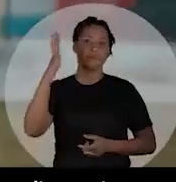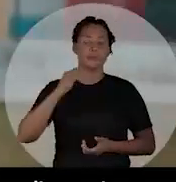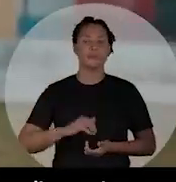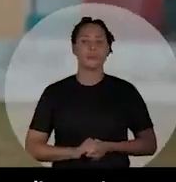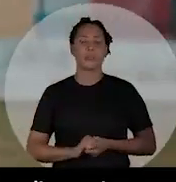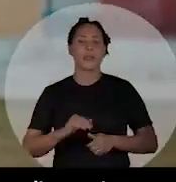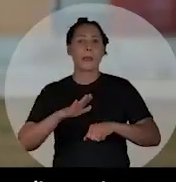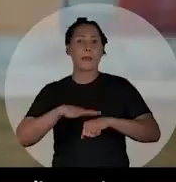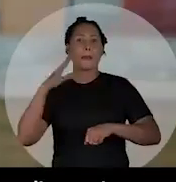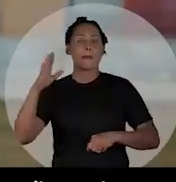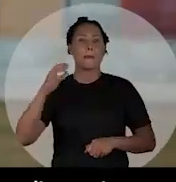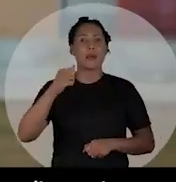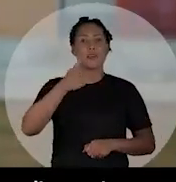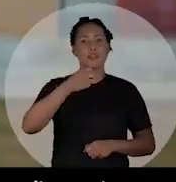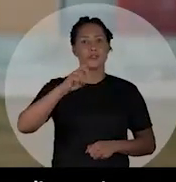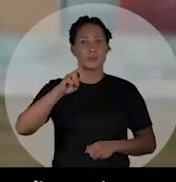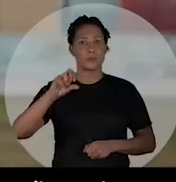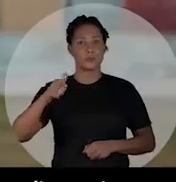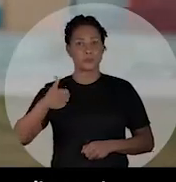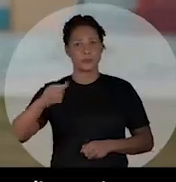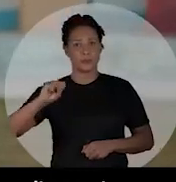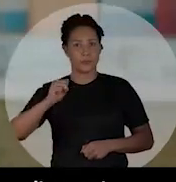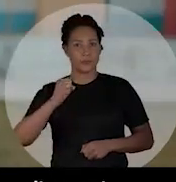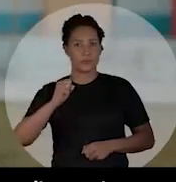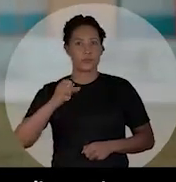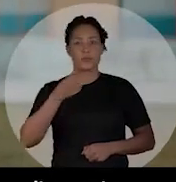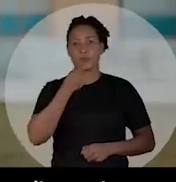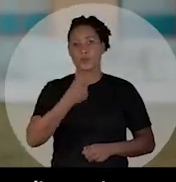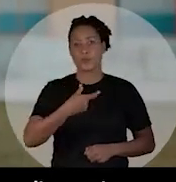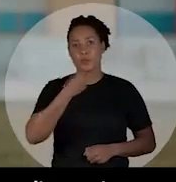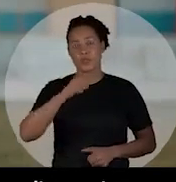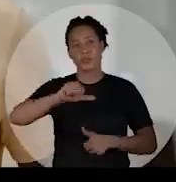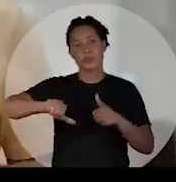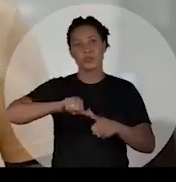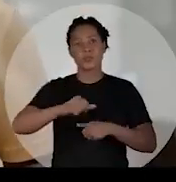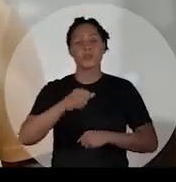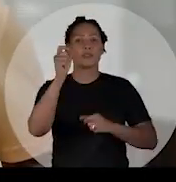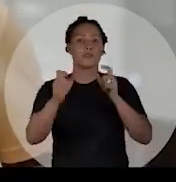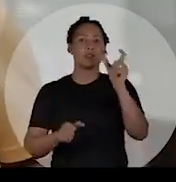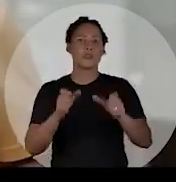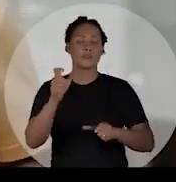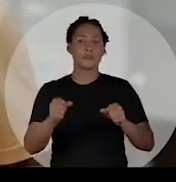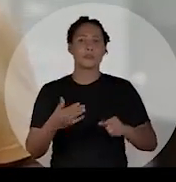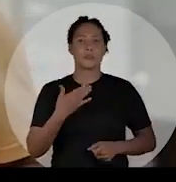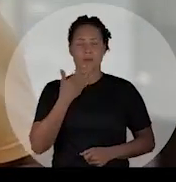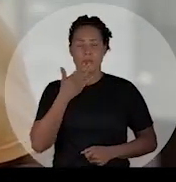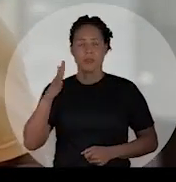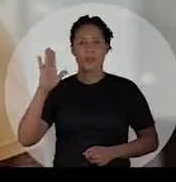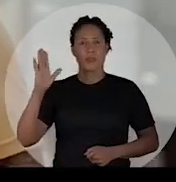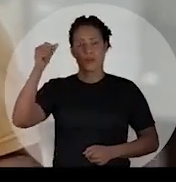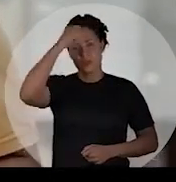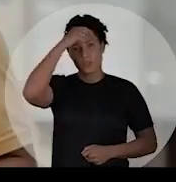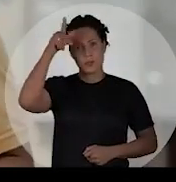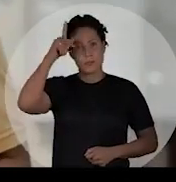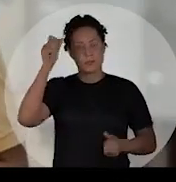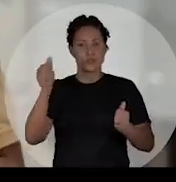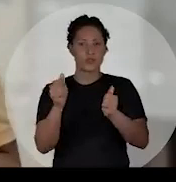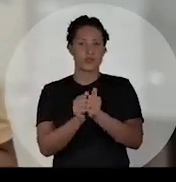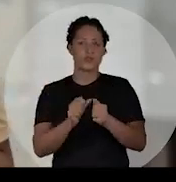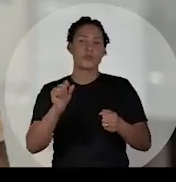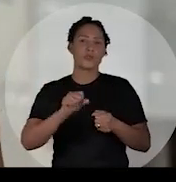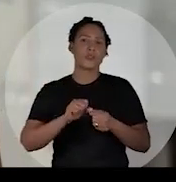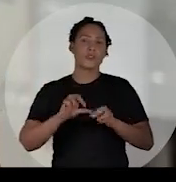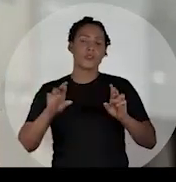Foram mais de 1.518 indicações que mudaram a vida de muita gente. Agora eu sou candidato a prefeito e juntos